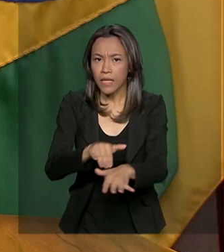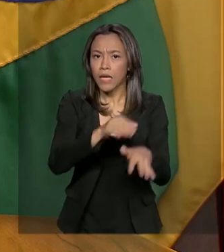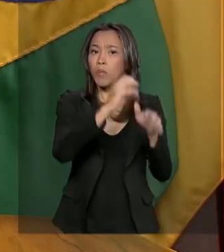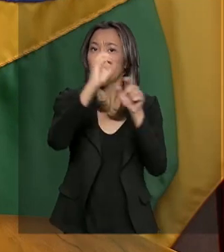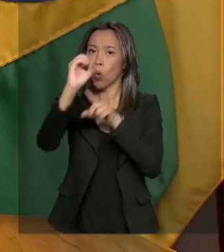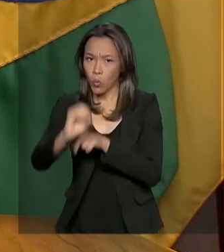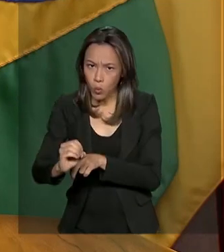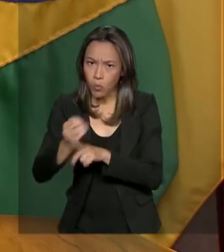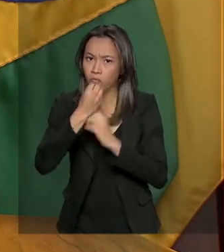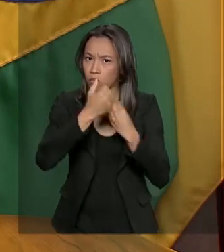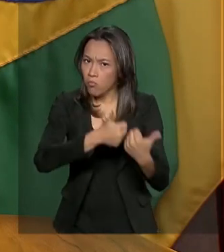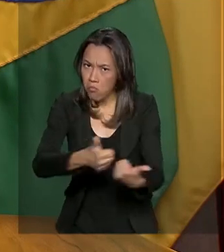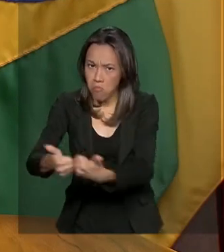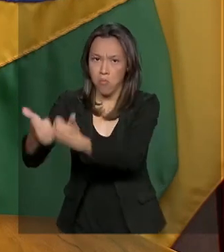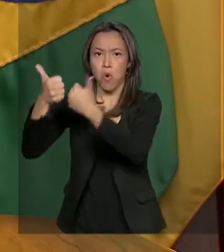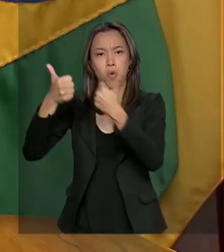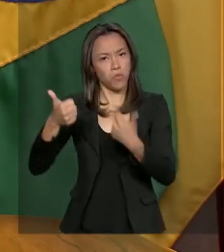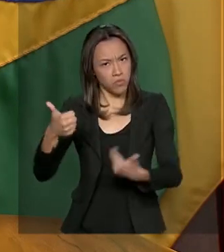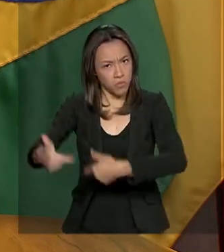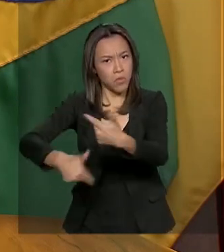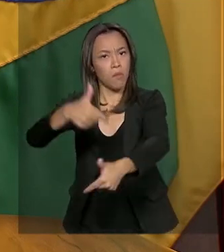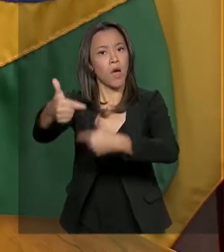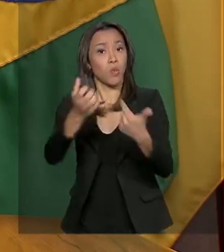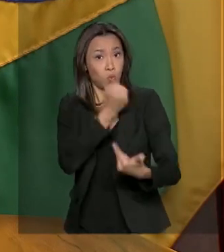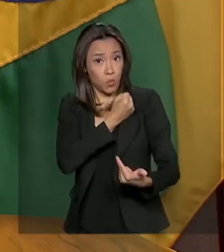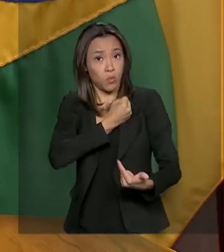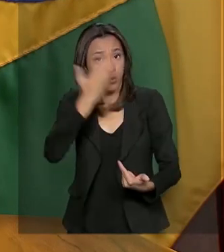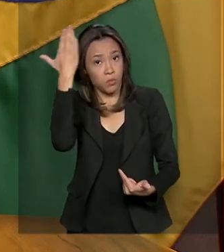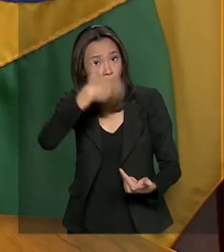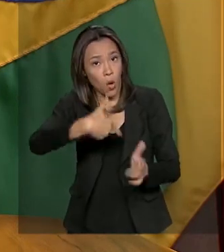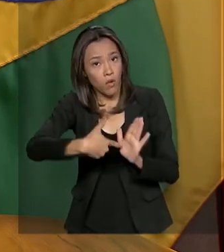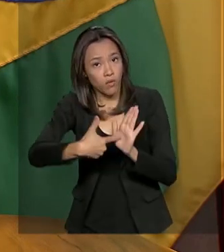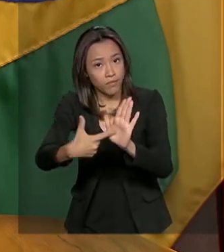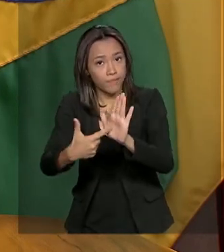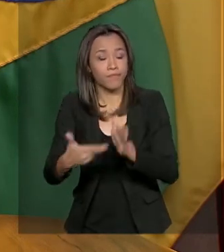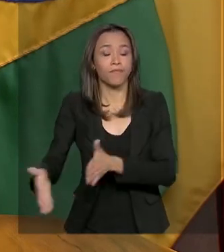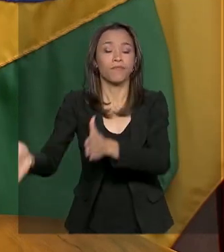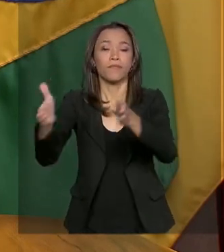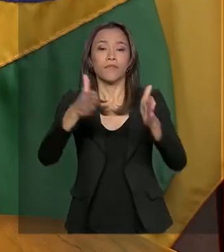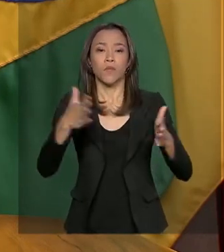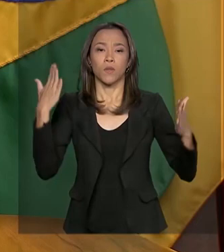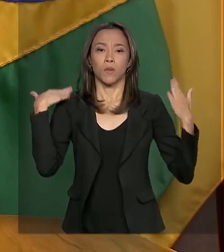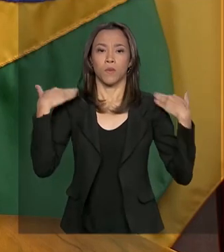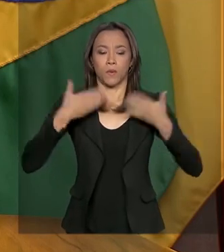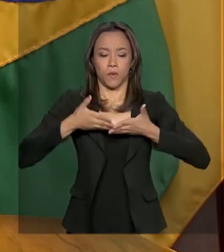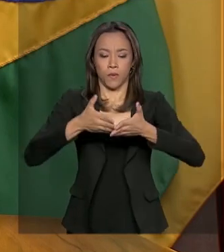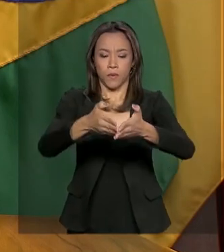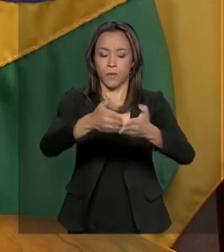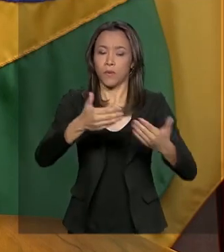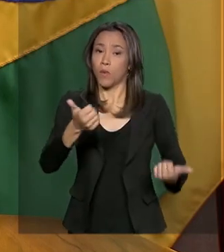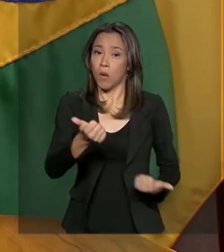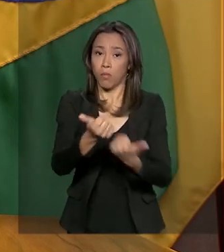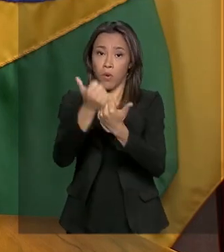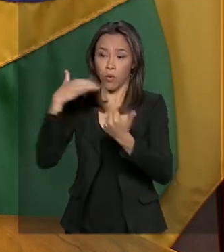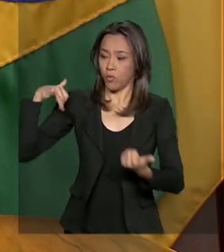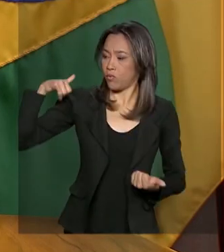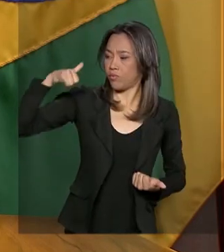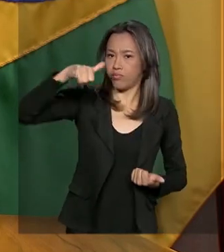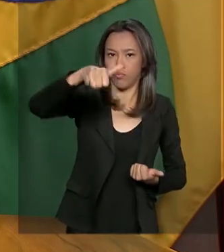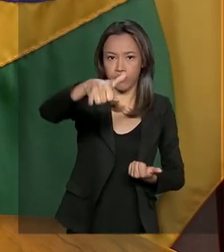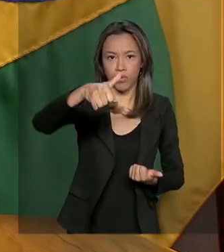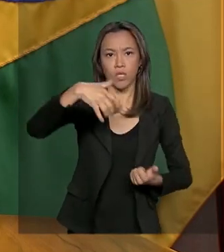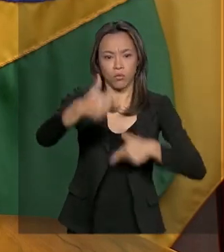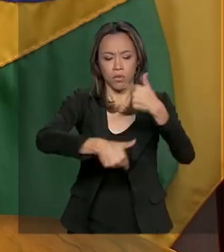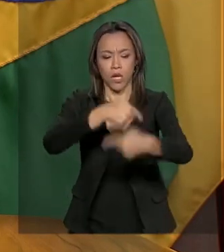muito efetivos. Então os números mostram isso aí. A Marinha, com a ajuda do Exército da Força Aérea na Operação Amazônia